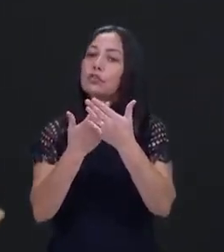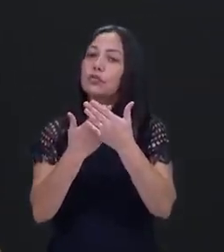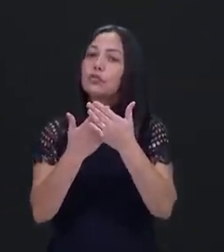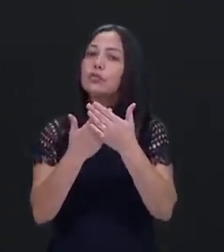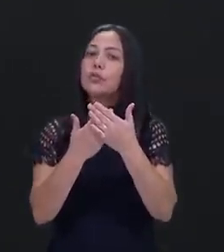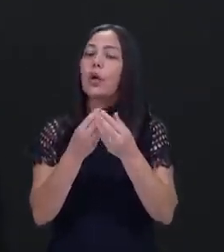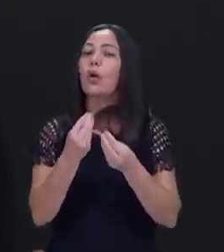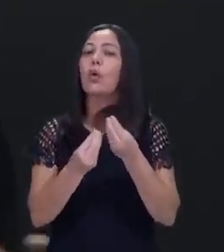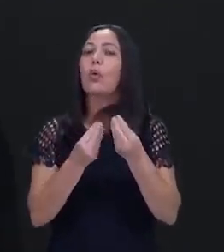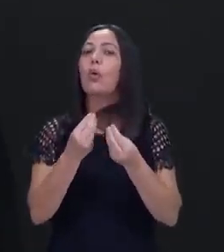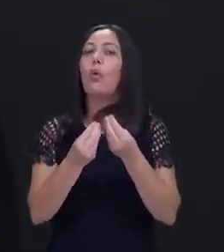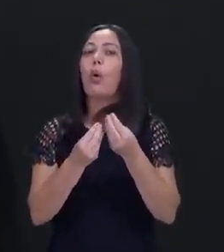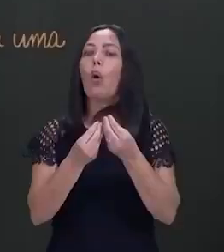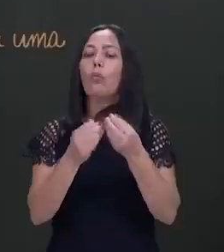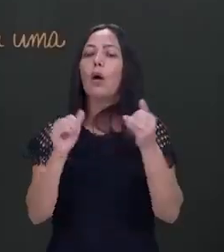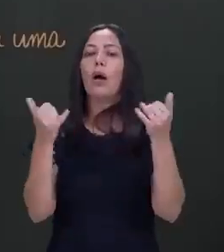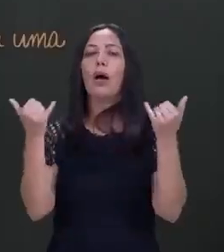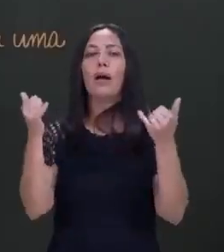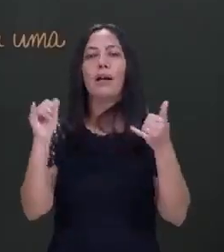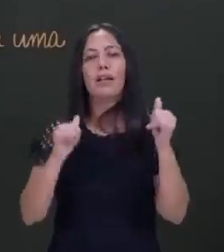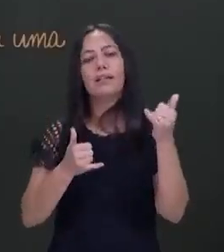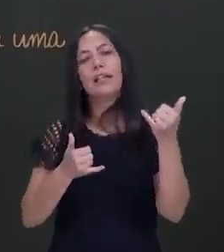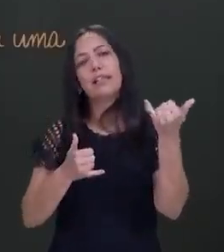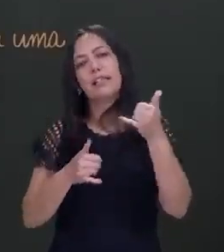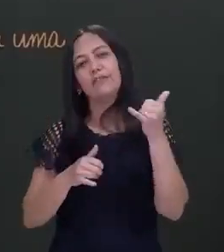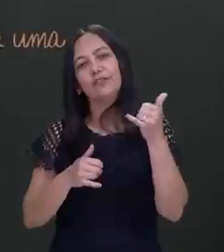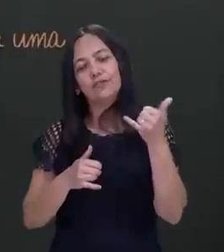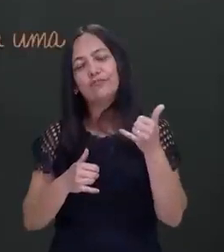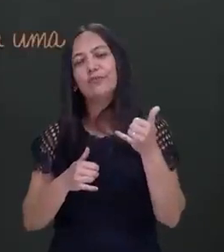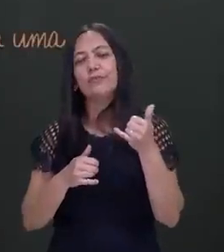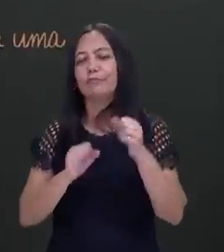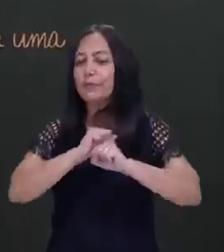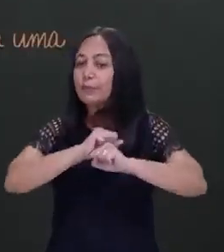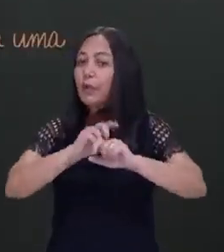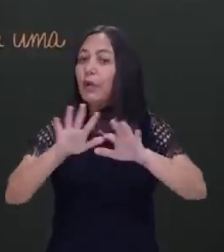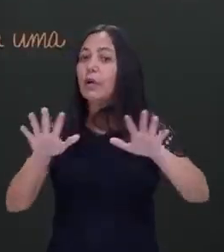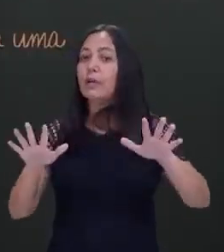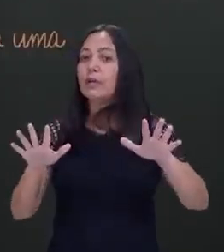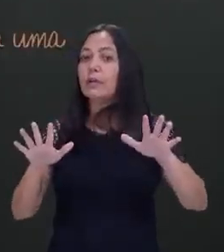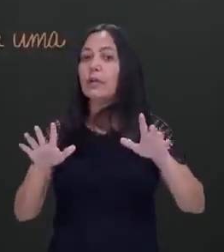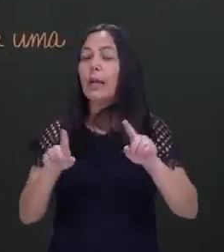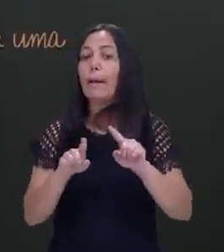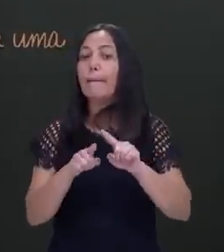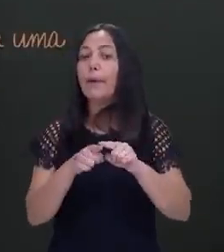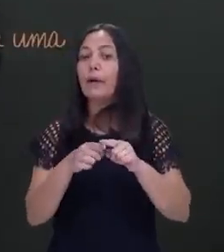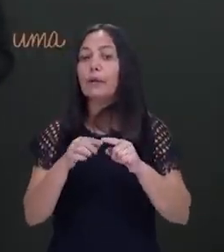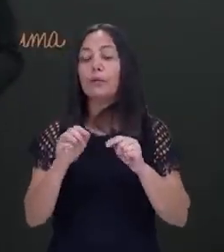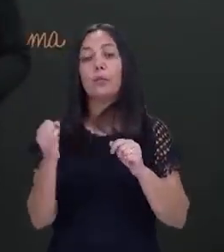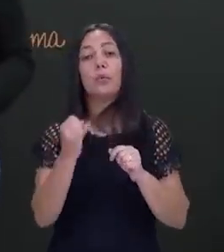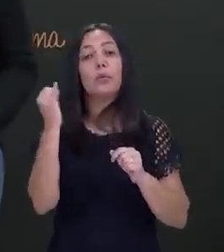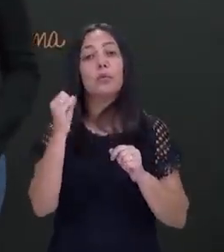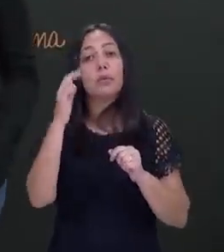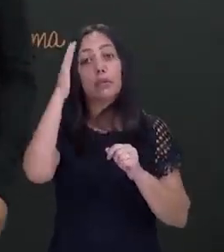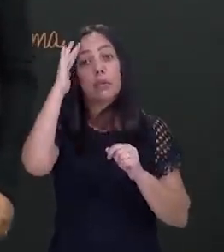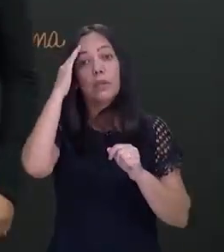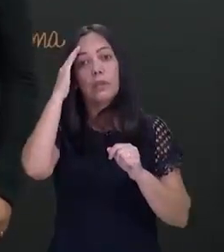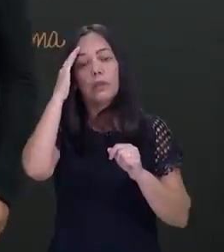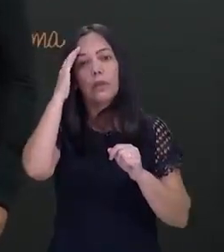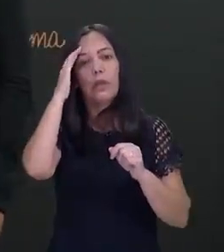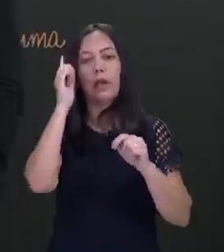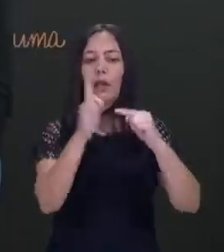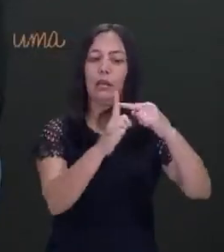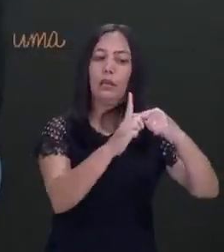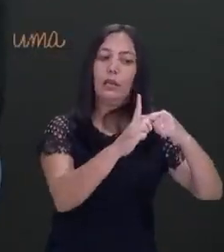formas possíveis dessa energia, desse calor se propagar. Mas aqui o nosso foco é que você tenha clareza da diferença entre